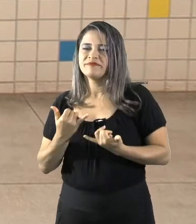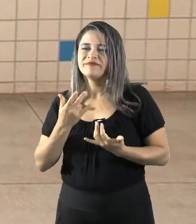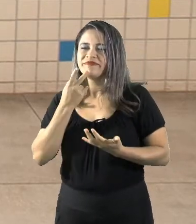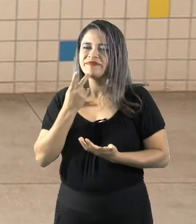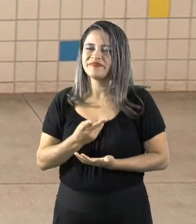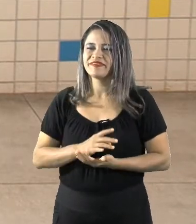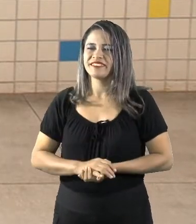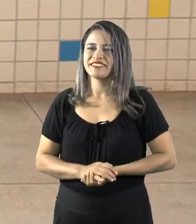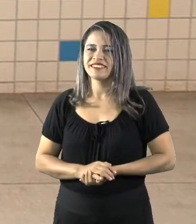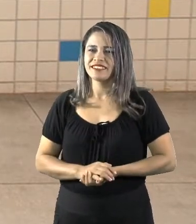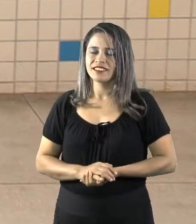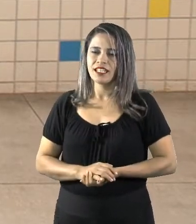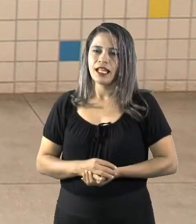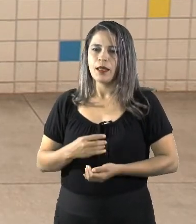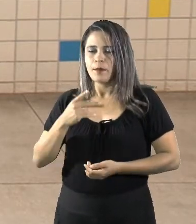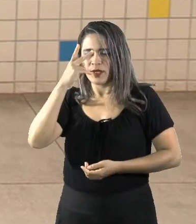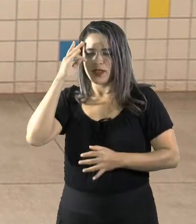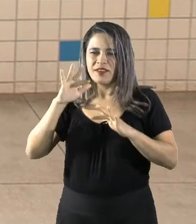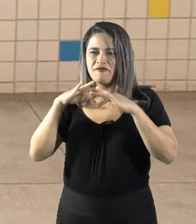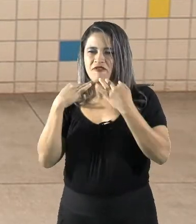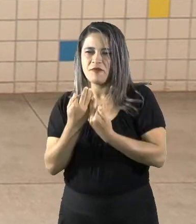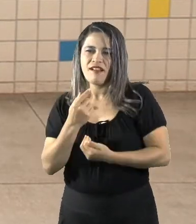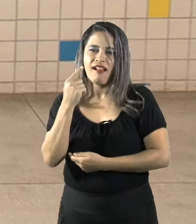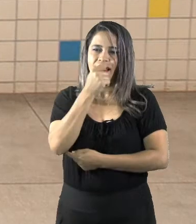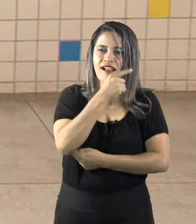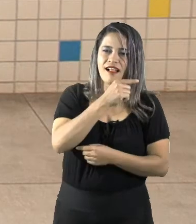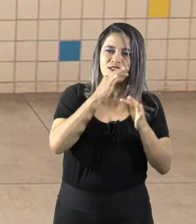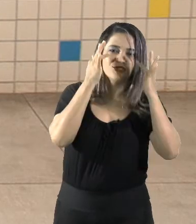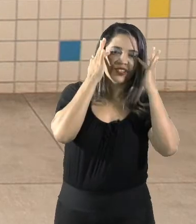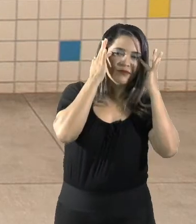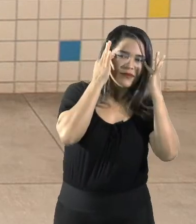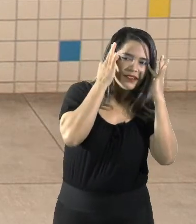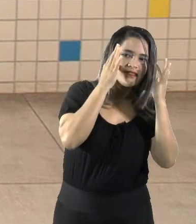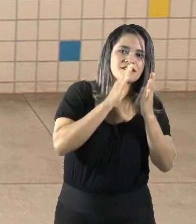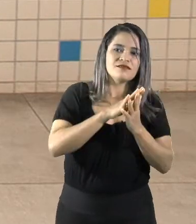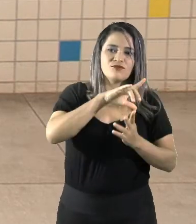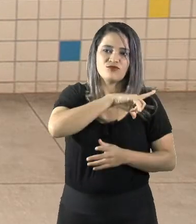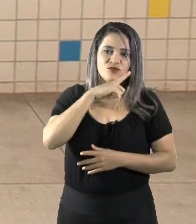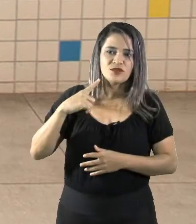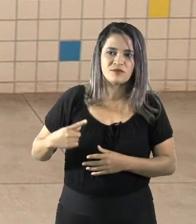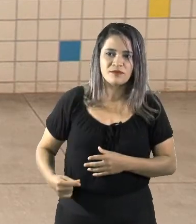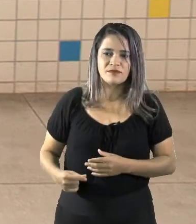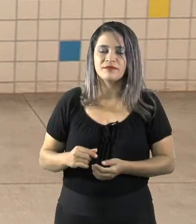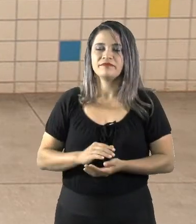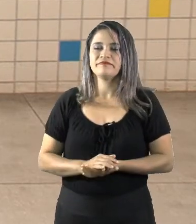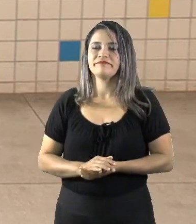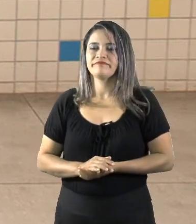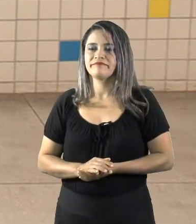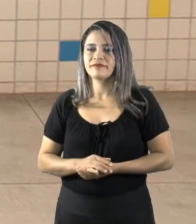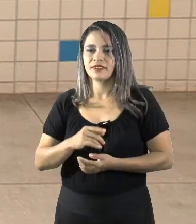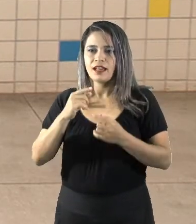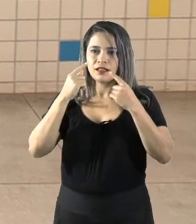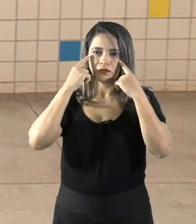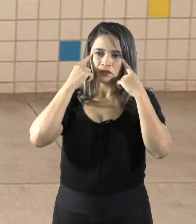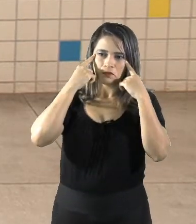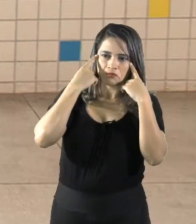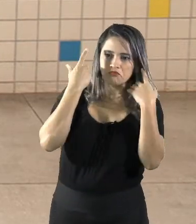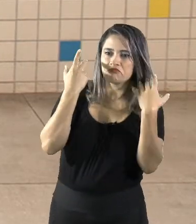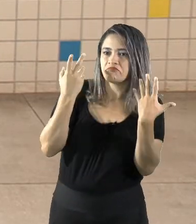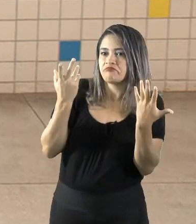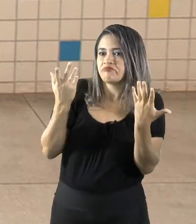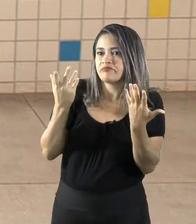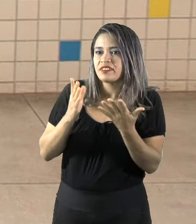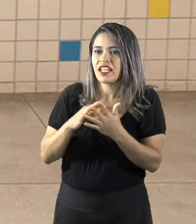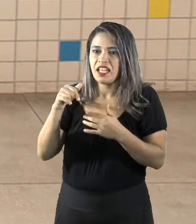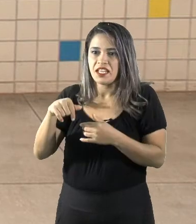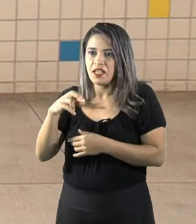tem parente que mora no Japão e isso e aquilo, o vai acontecer? Ah, não vou ligar para fulano lá, porque lá agora aqui é meio dia,